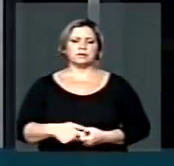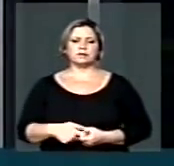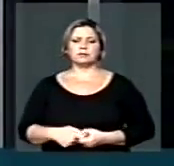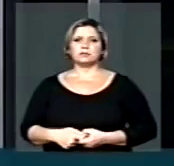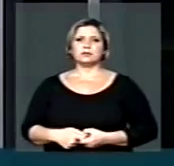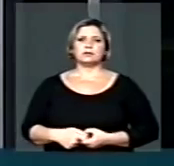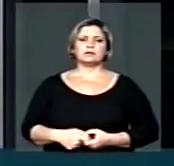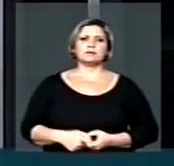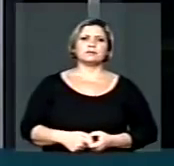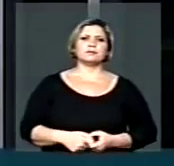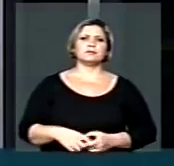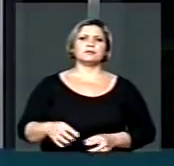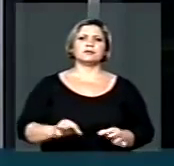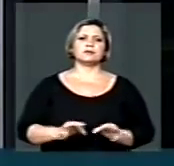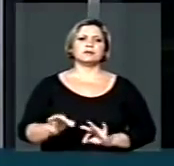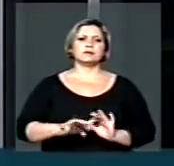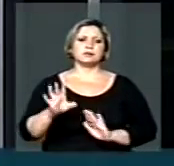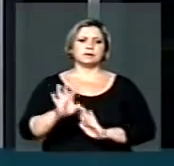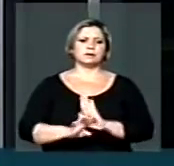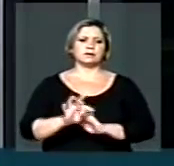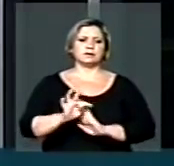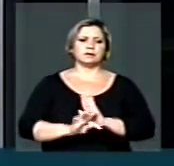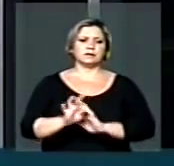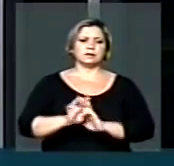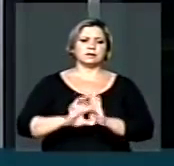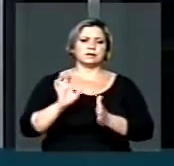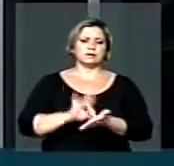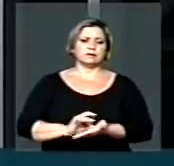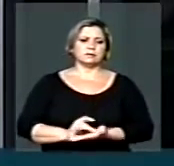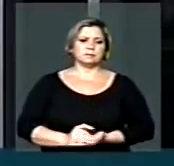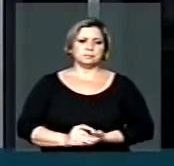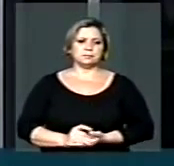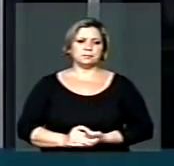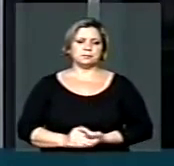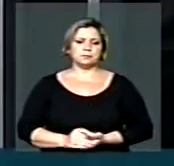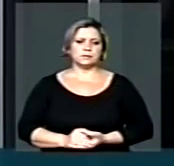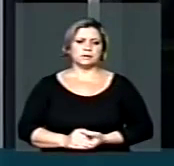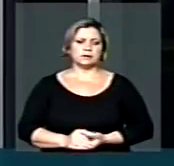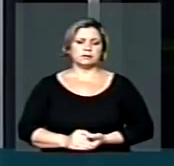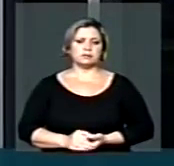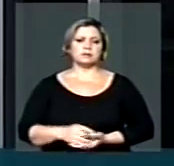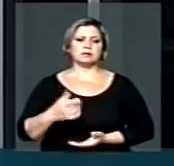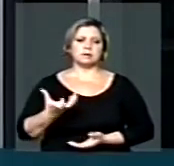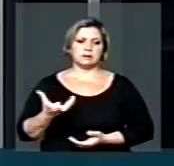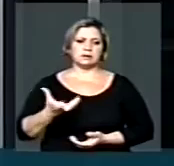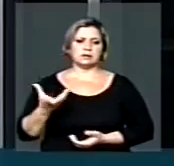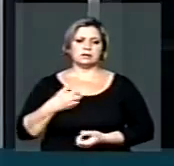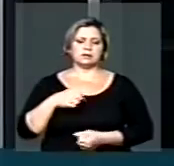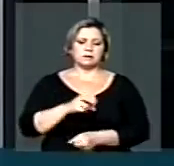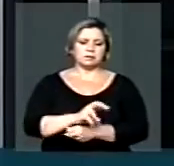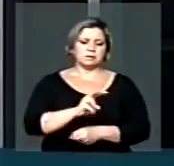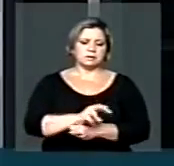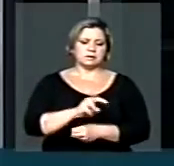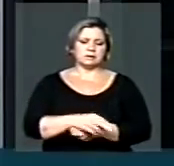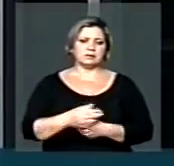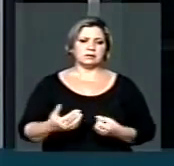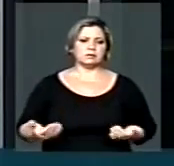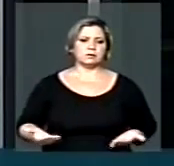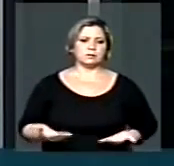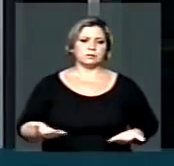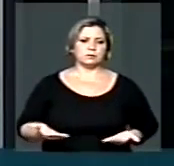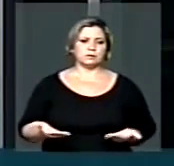o retorno do texto original. Isso é o que nós estamos defendendo neste momento.